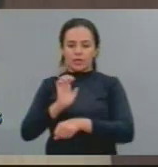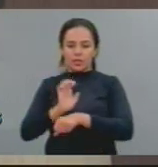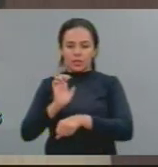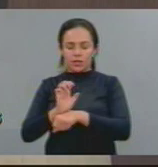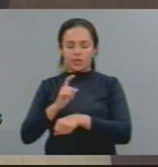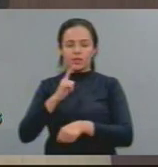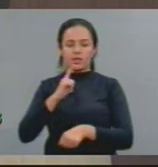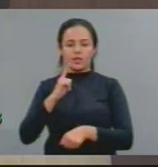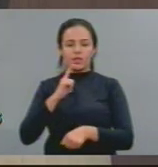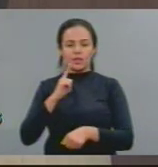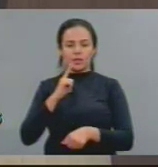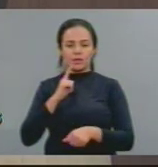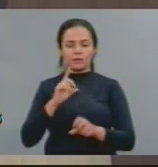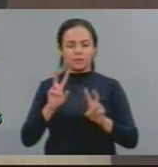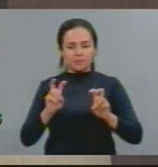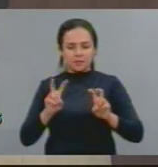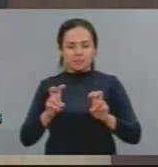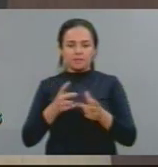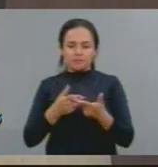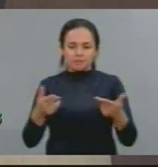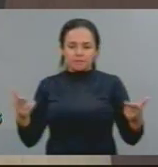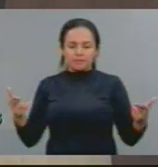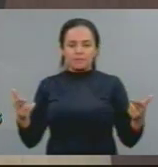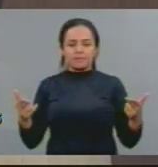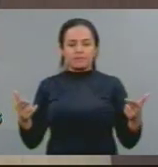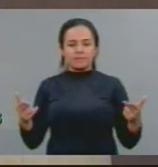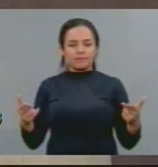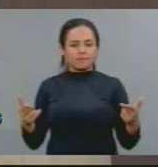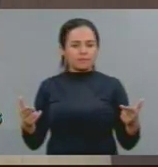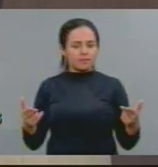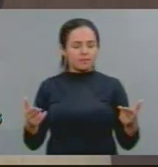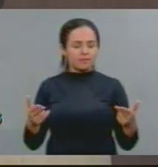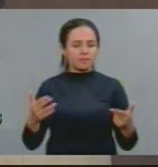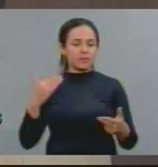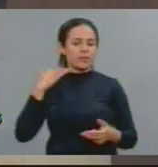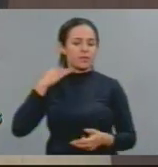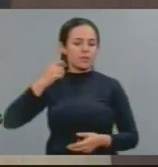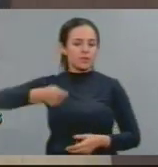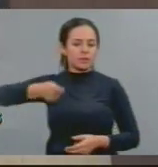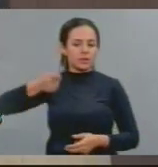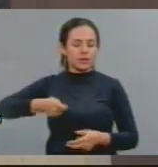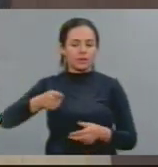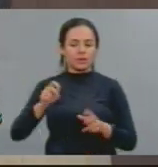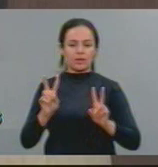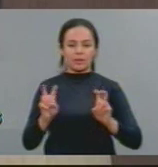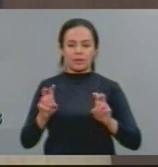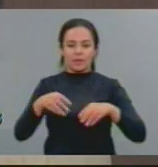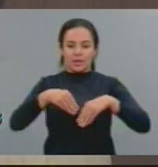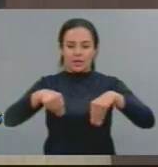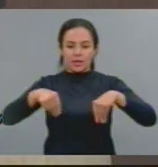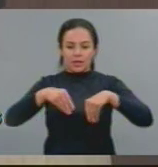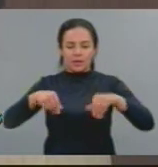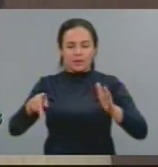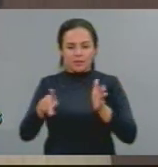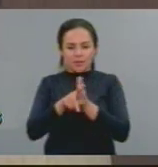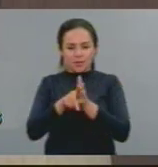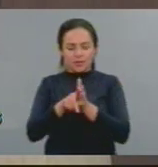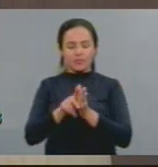obra importante sobre a desmilitarização. O Tribunal da Terra era um tribunal em que o povo